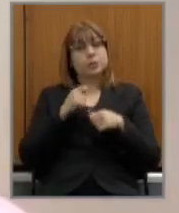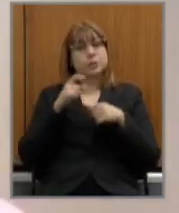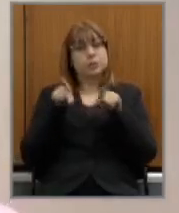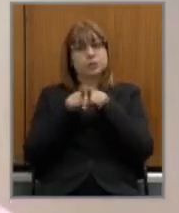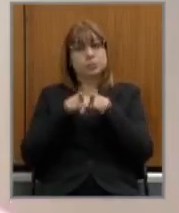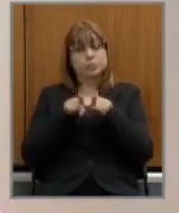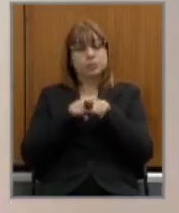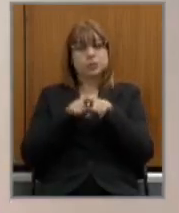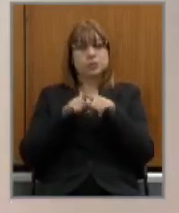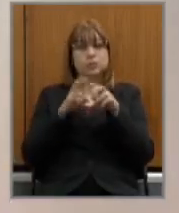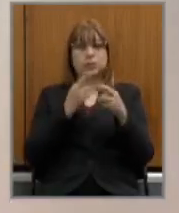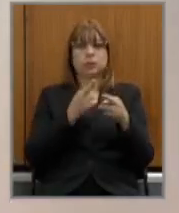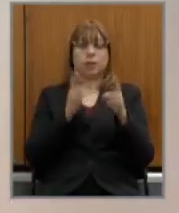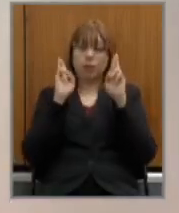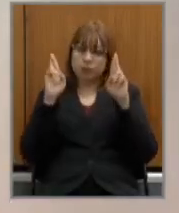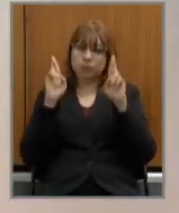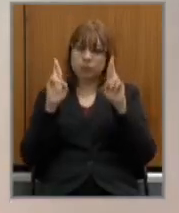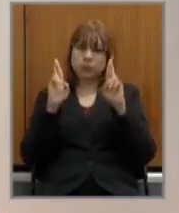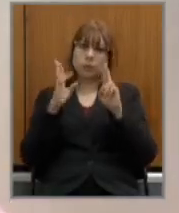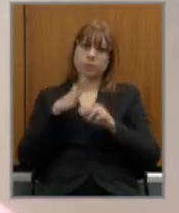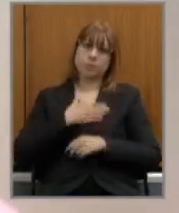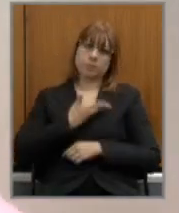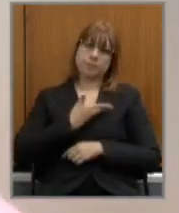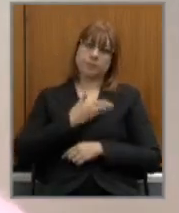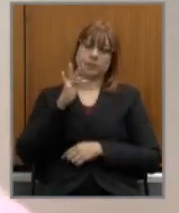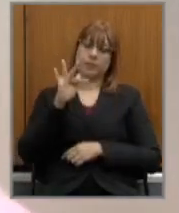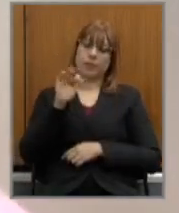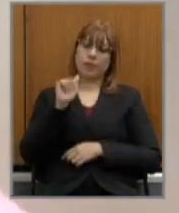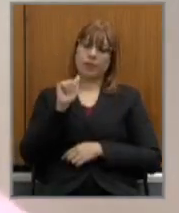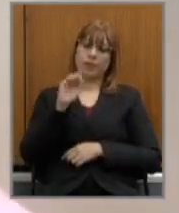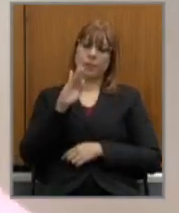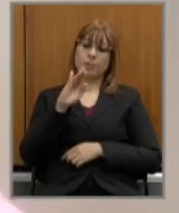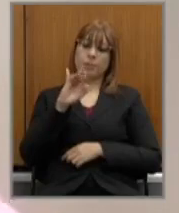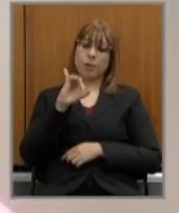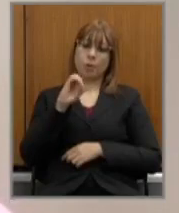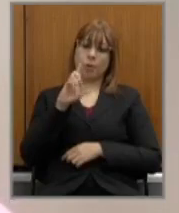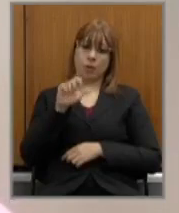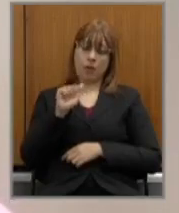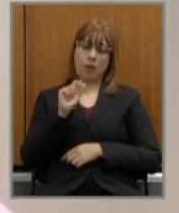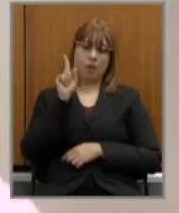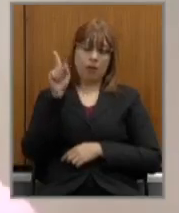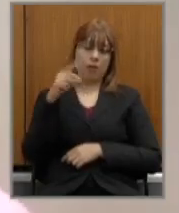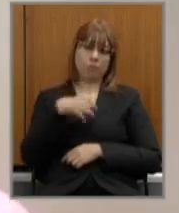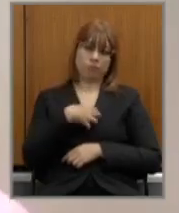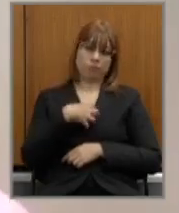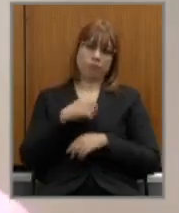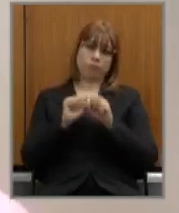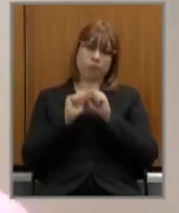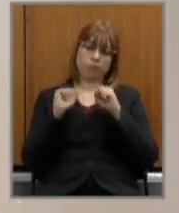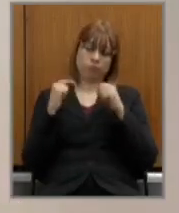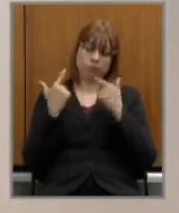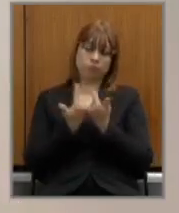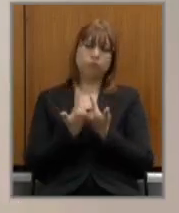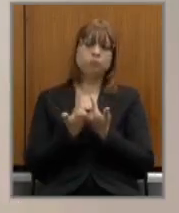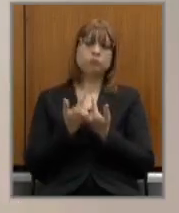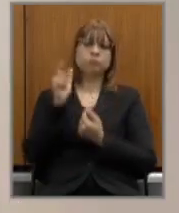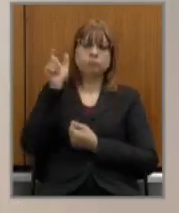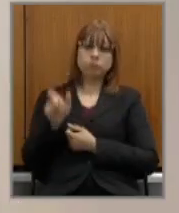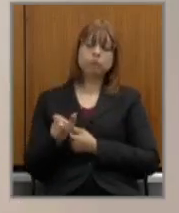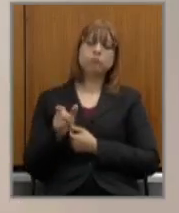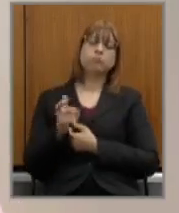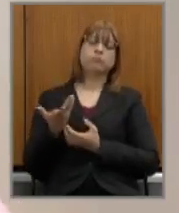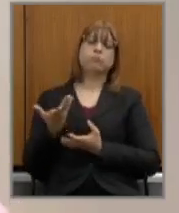Bahia hoje deputada Fabiola Mansur demonstrou isso com muita propriedade dizendo ela como